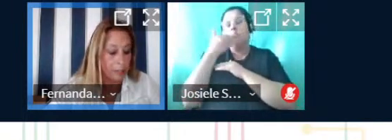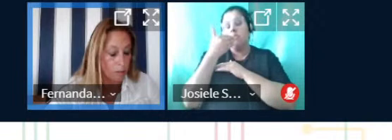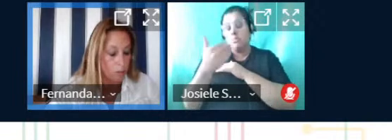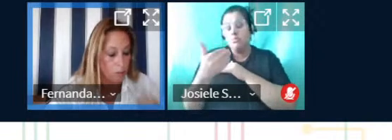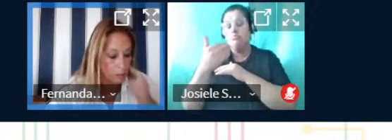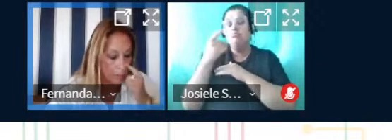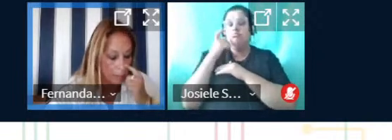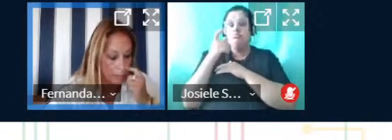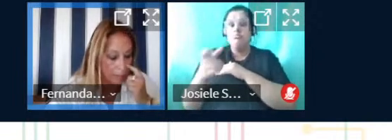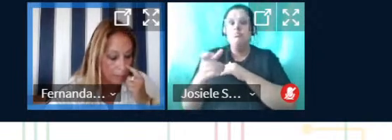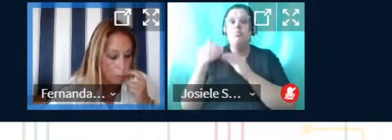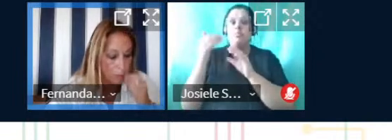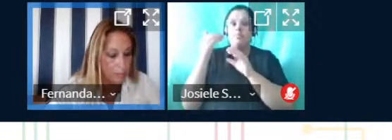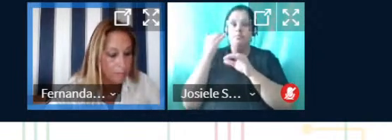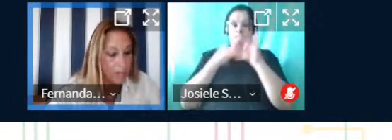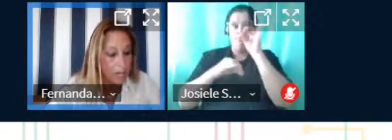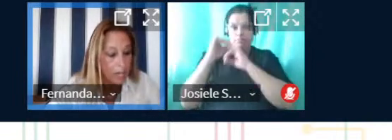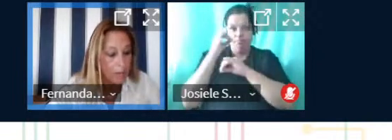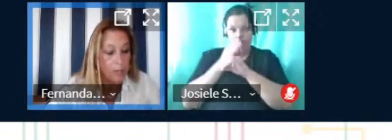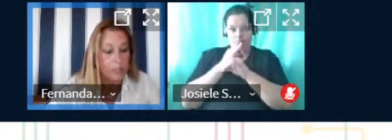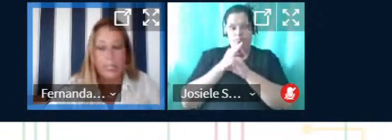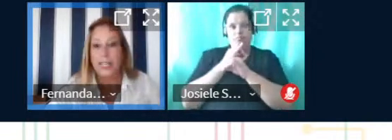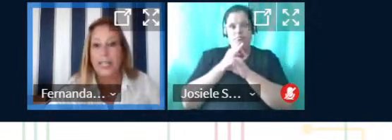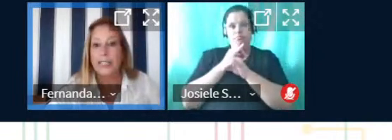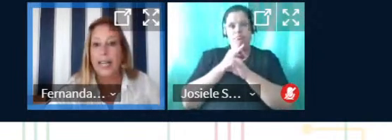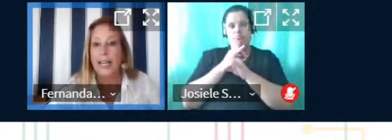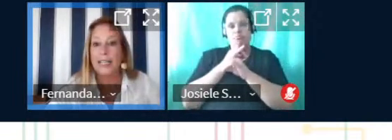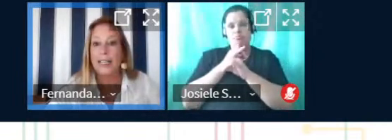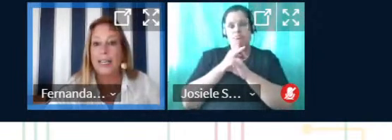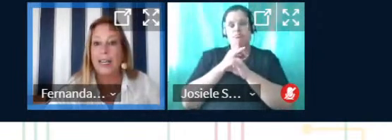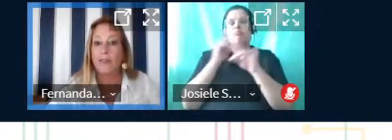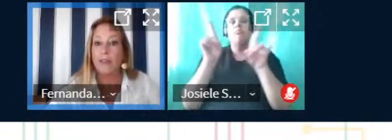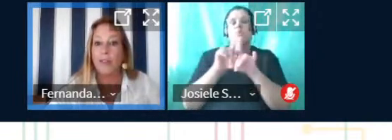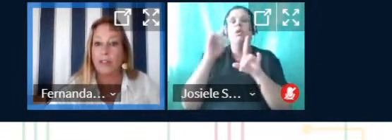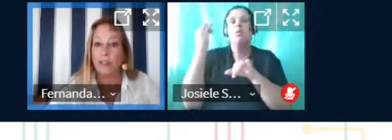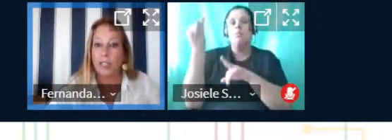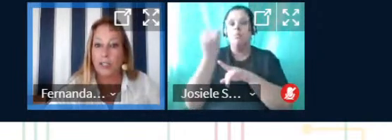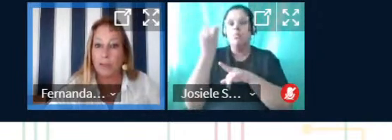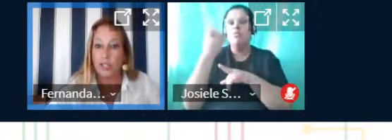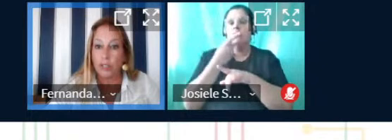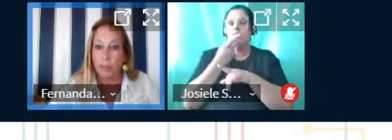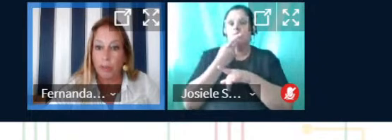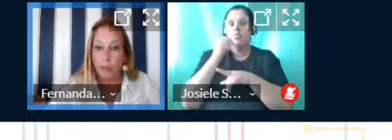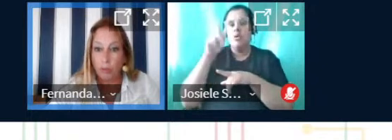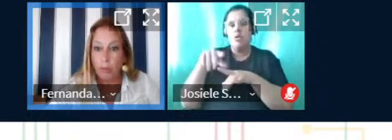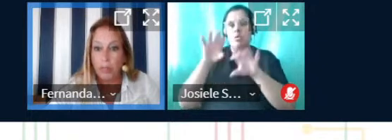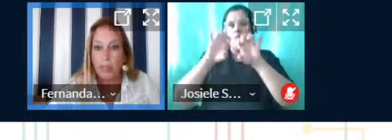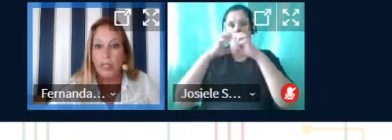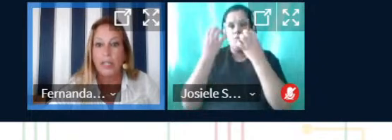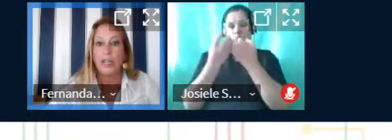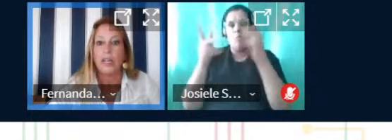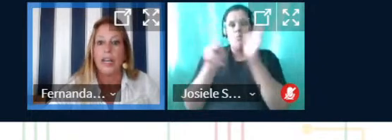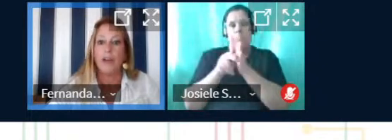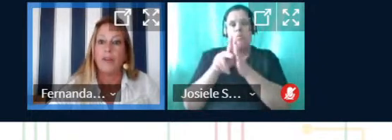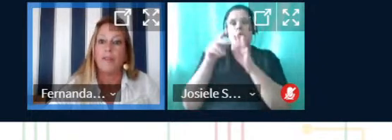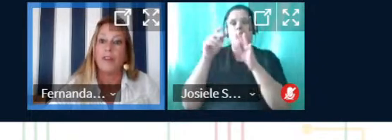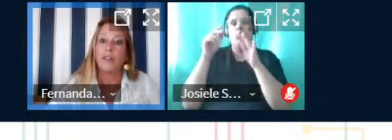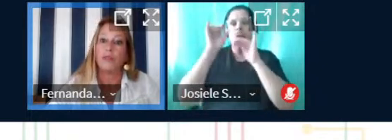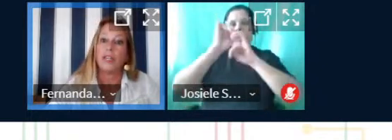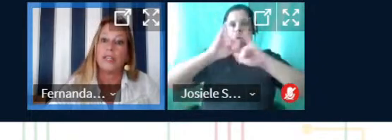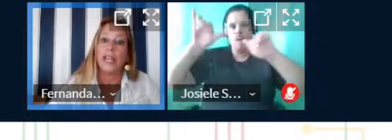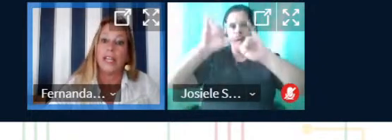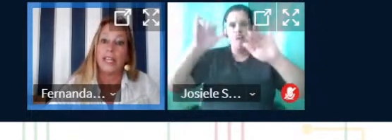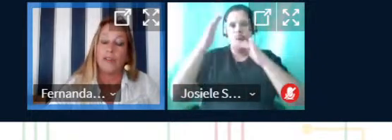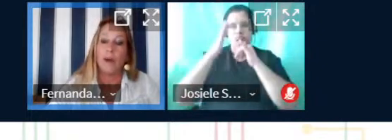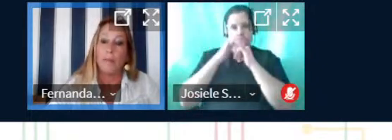online dos apresentadores. Importante salientar que é um evento transmitido pelo YouTube, é um